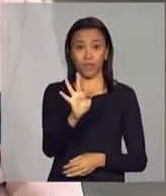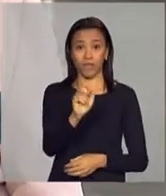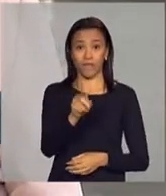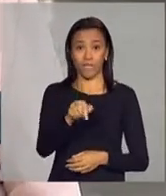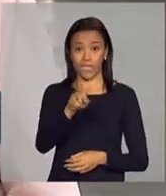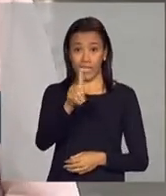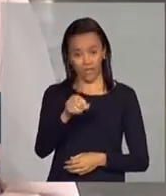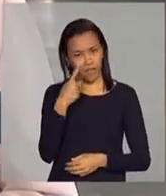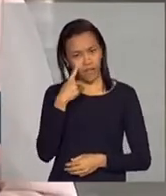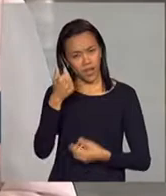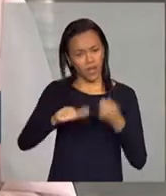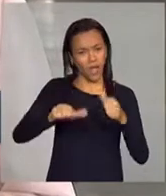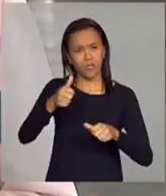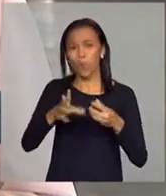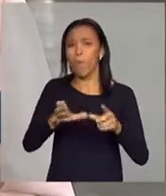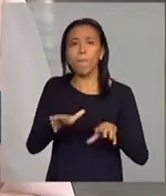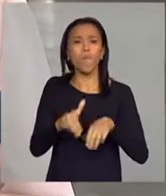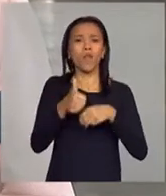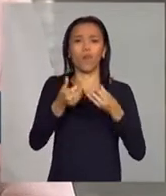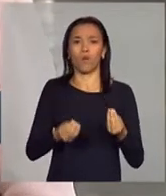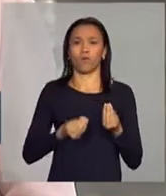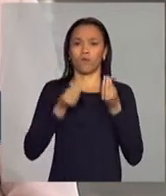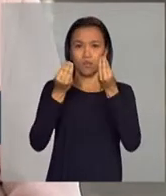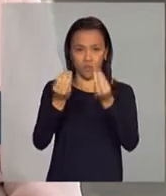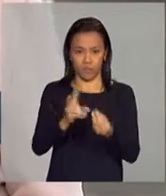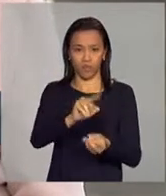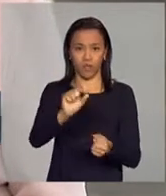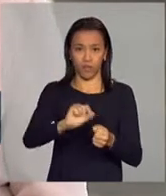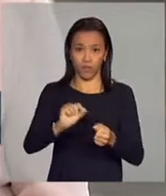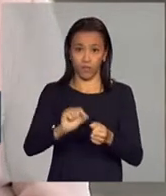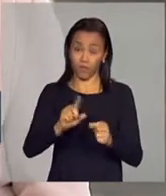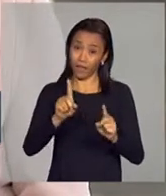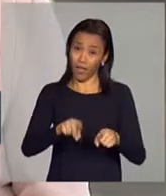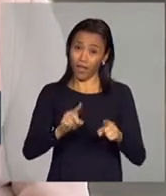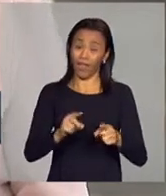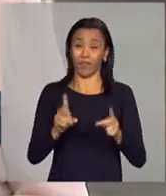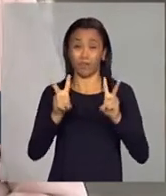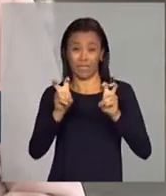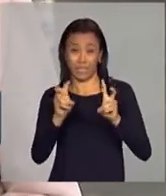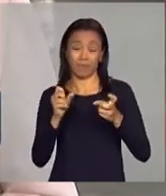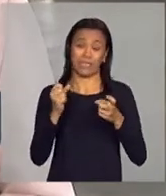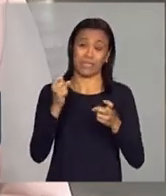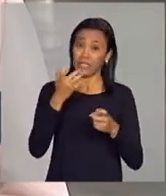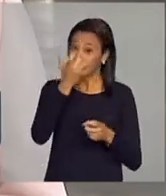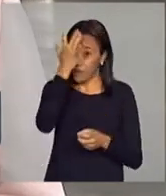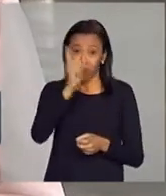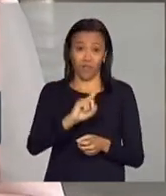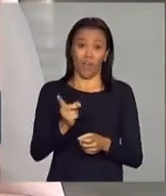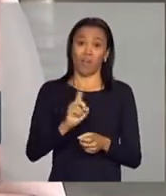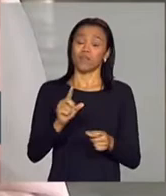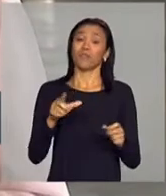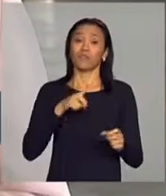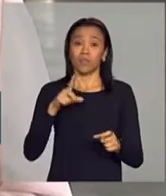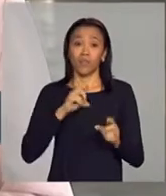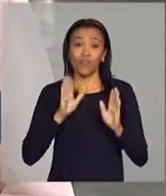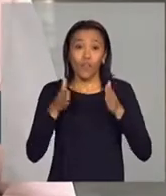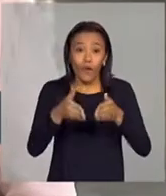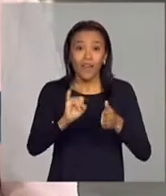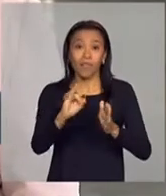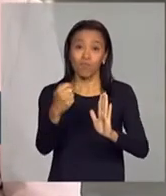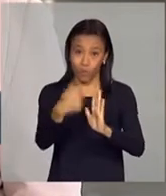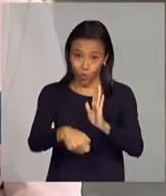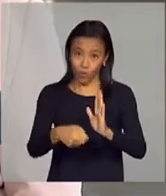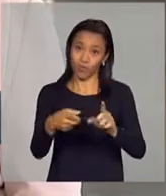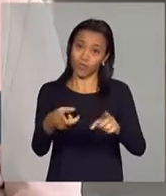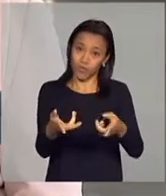o melhor encaminhamento que será feito. É uma matéria mais complexa, tem mudança de regime tributário e o ministro